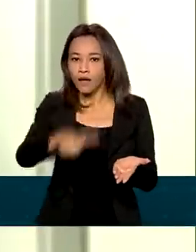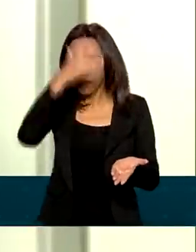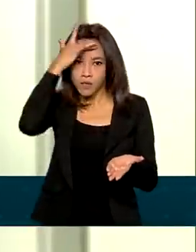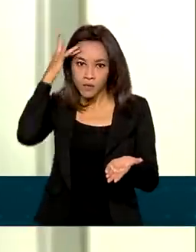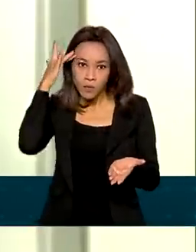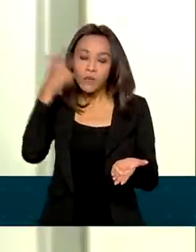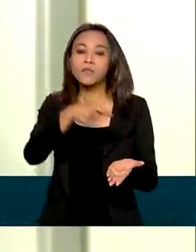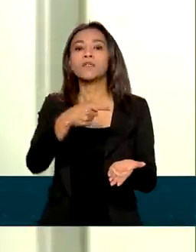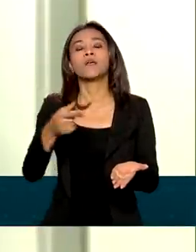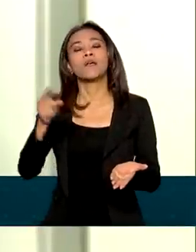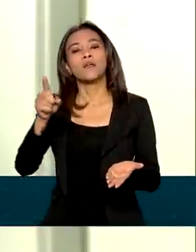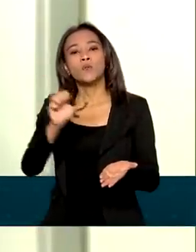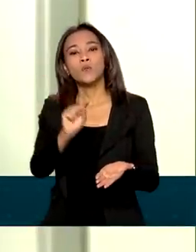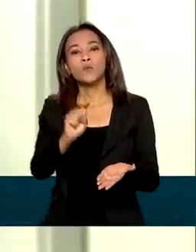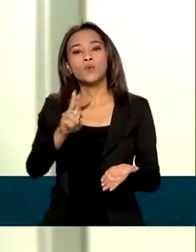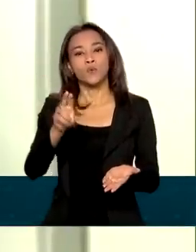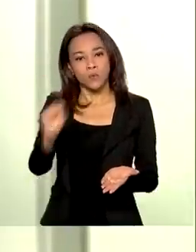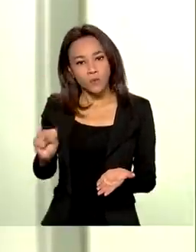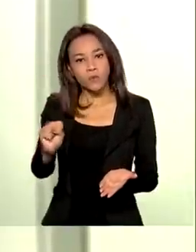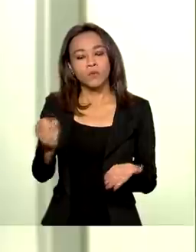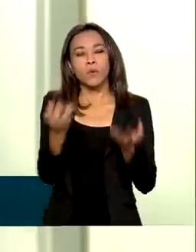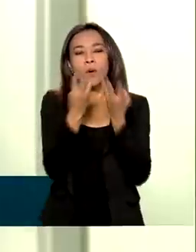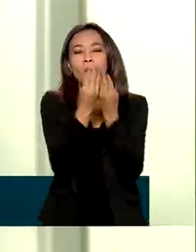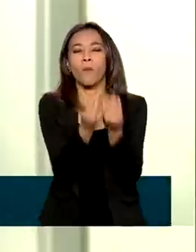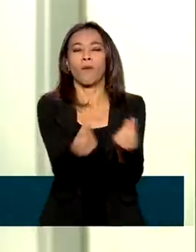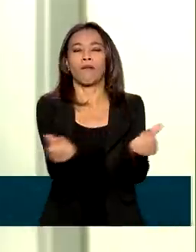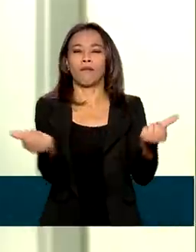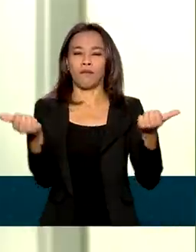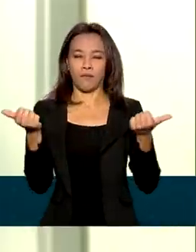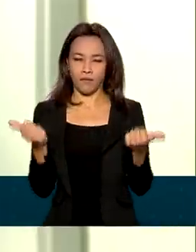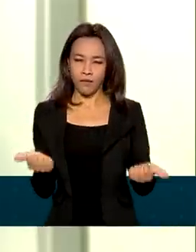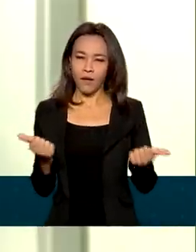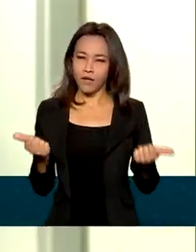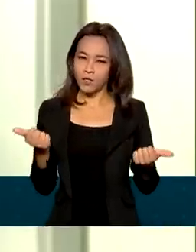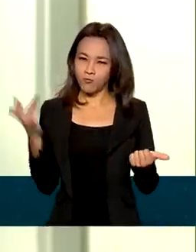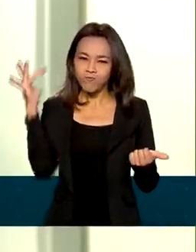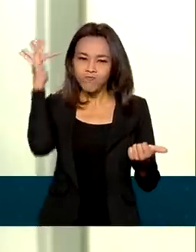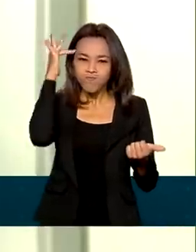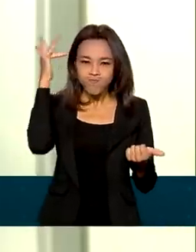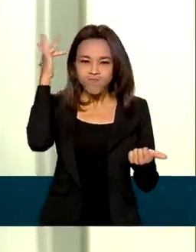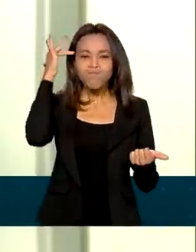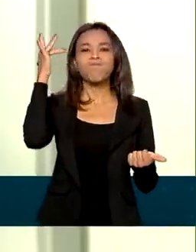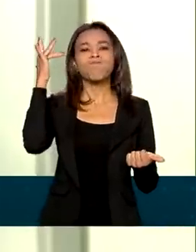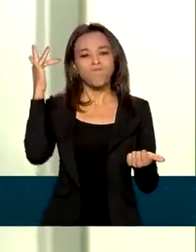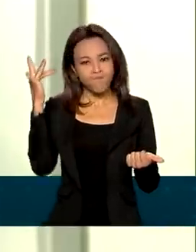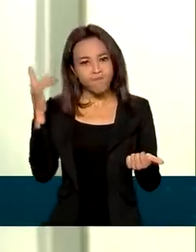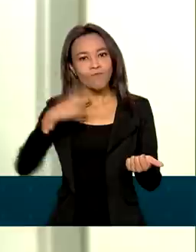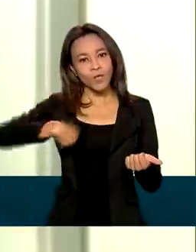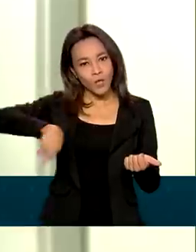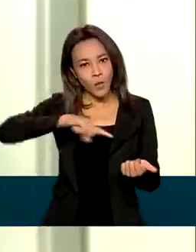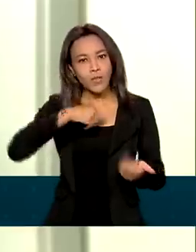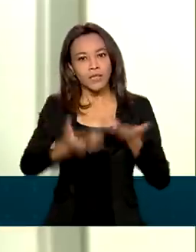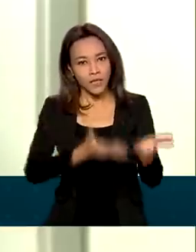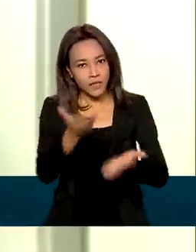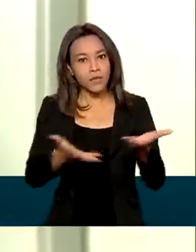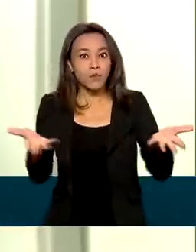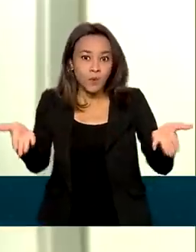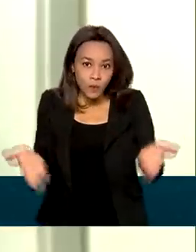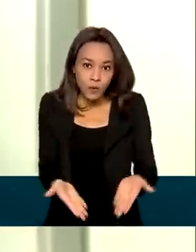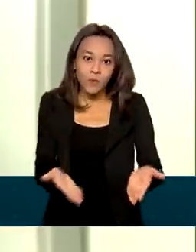com uma qualidade muito superior à qualidade que nós tratamos hoje.